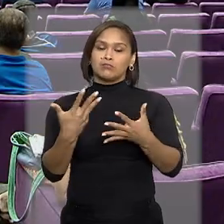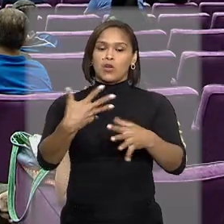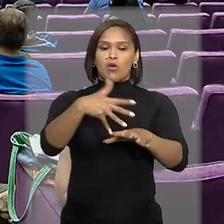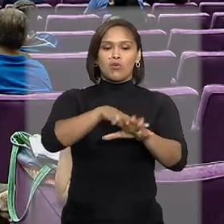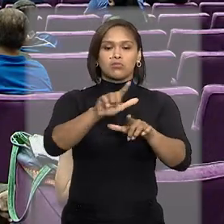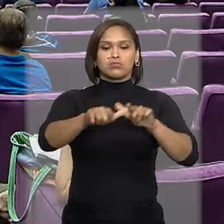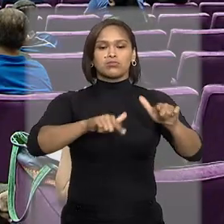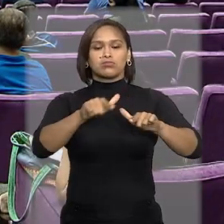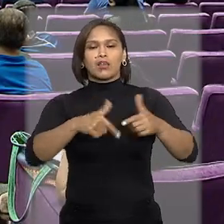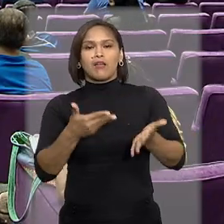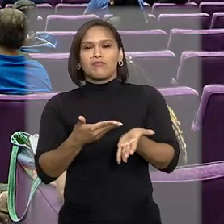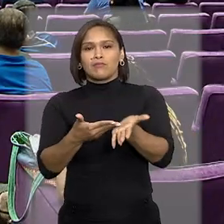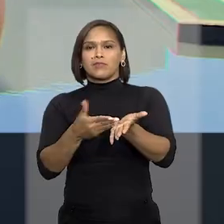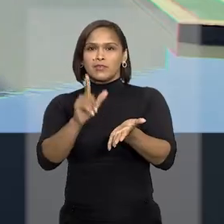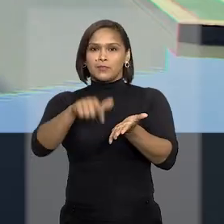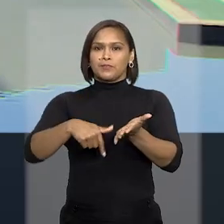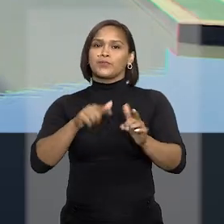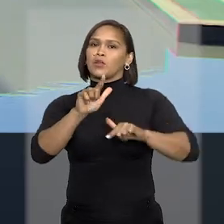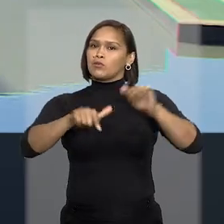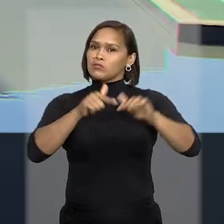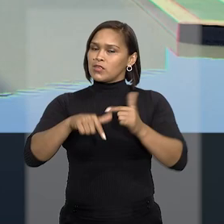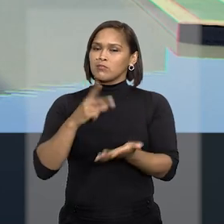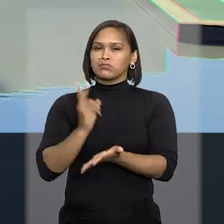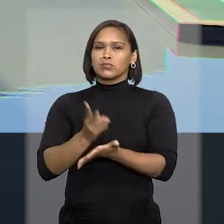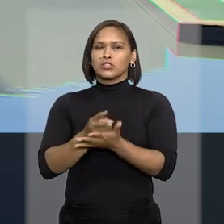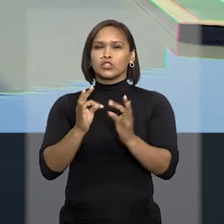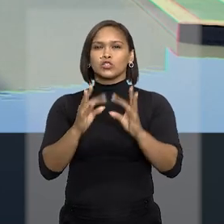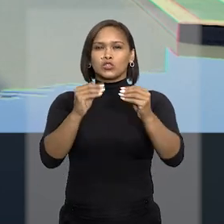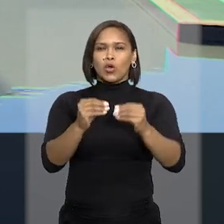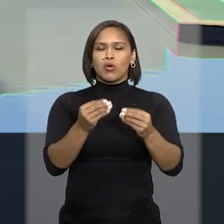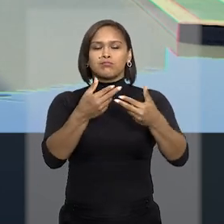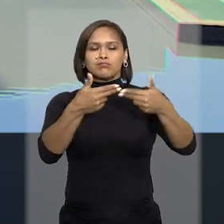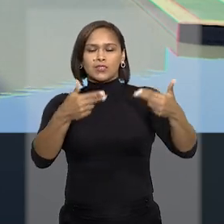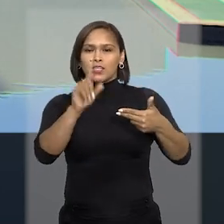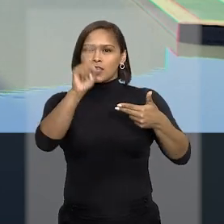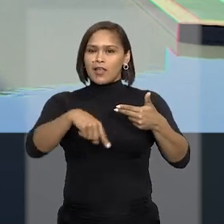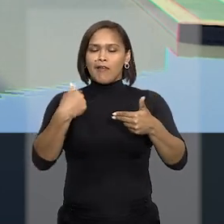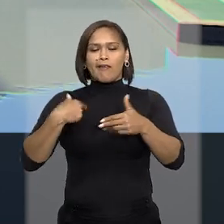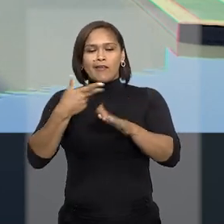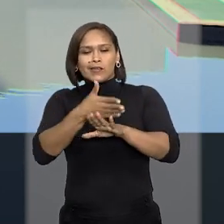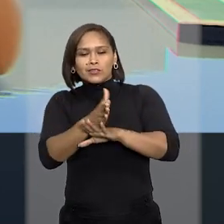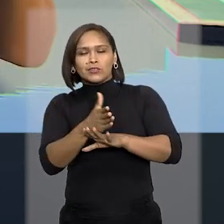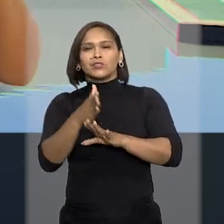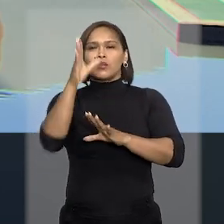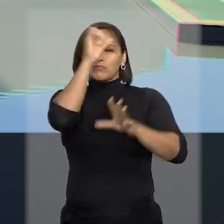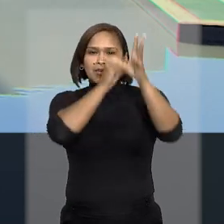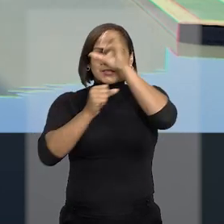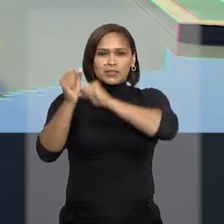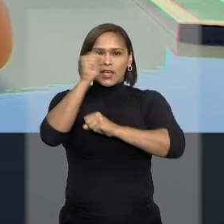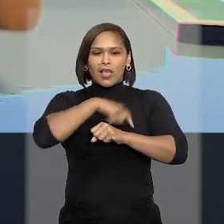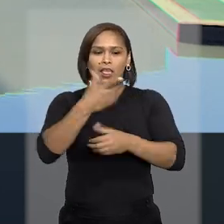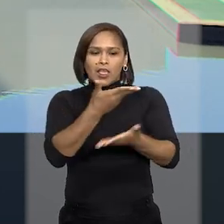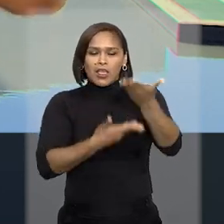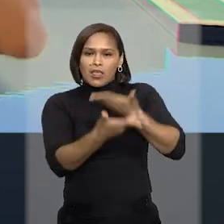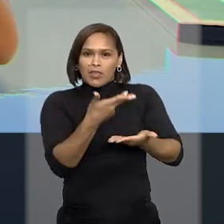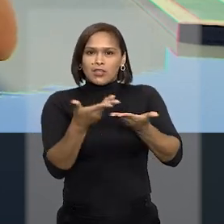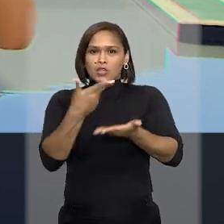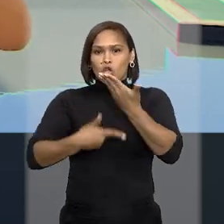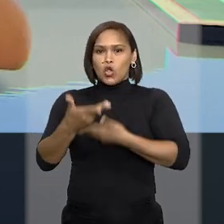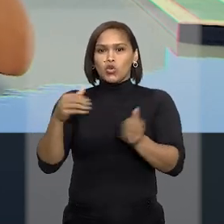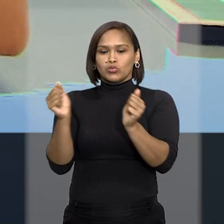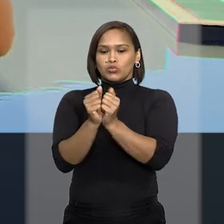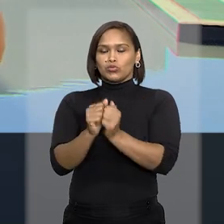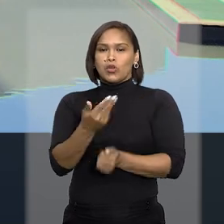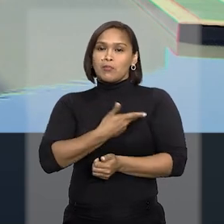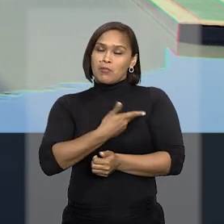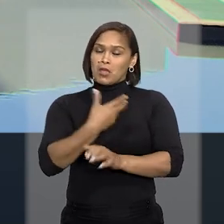ambiente de trabalho oferecido. O trabalho para exercer todas as facetas dele, eu fui aprendendo por ter tido uma boa interação com os